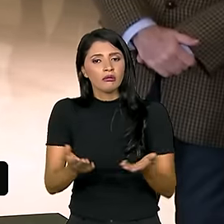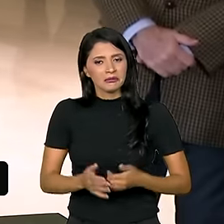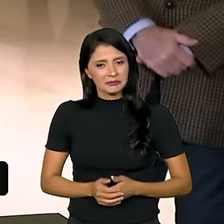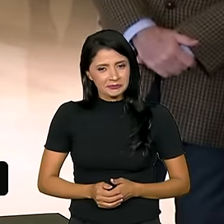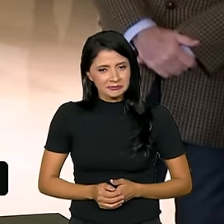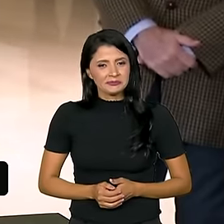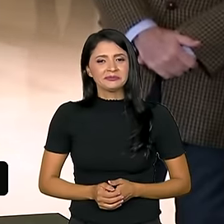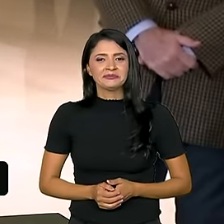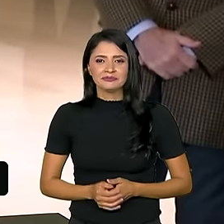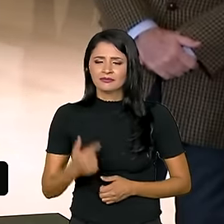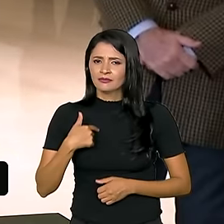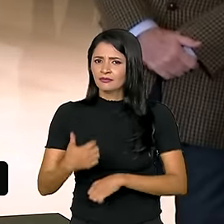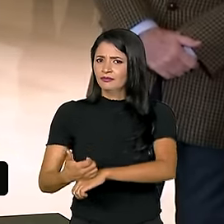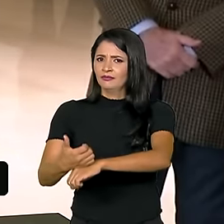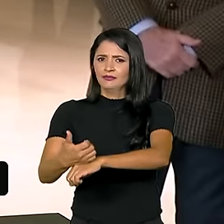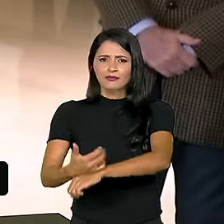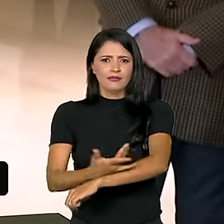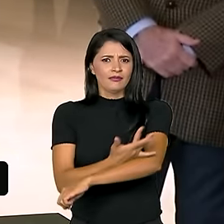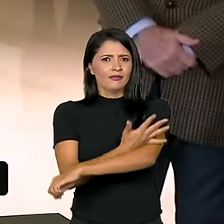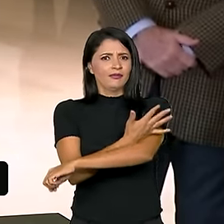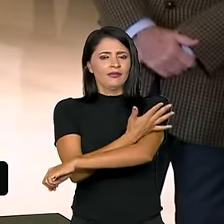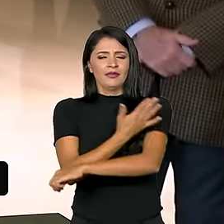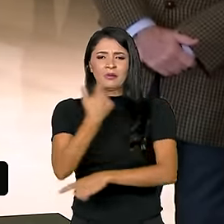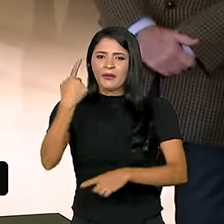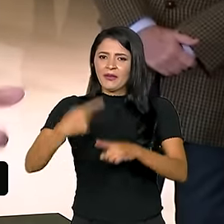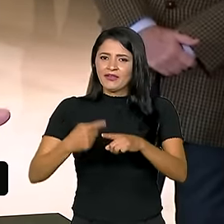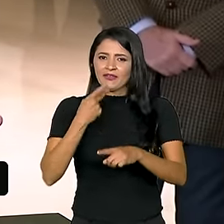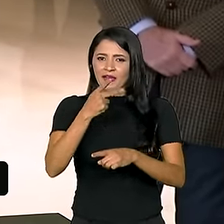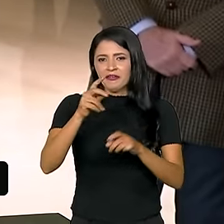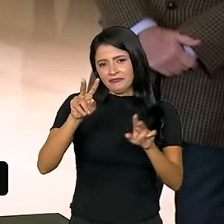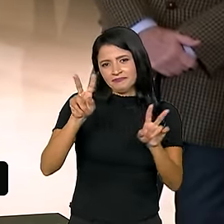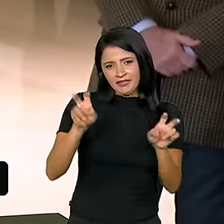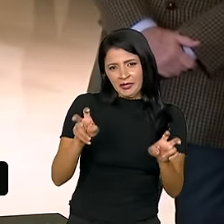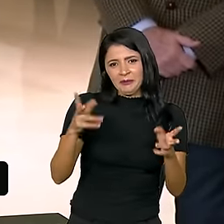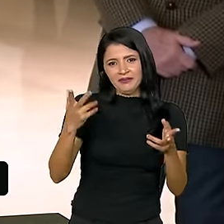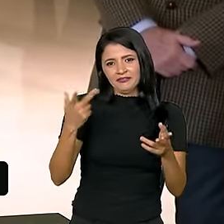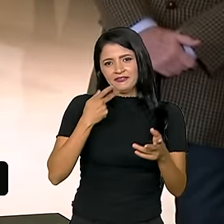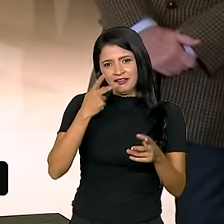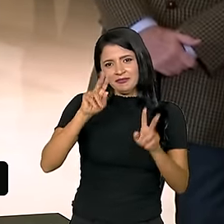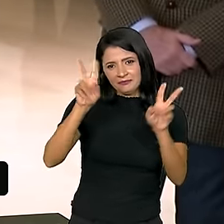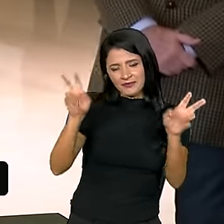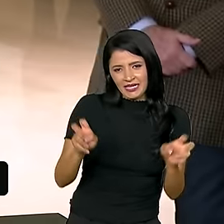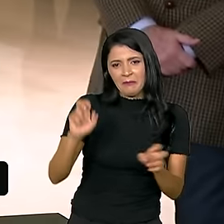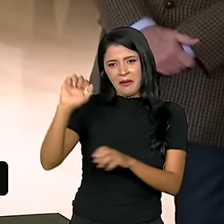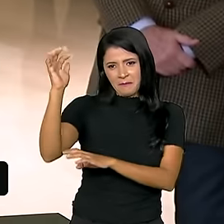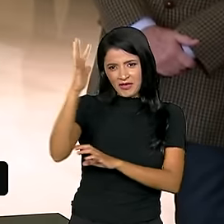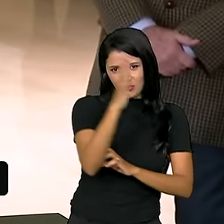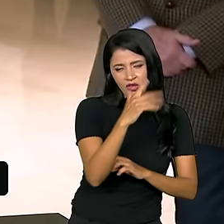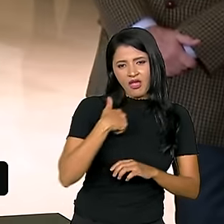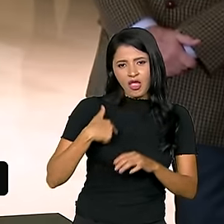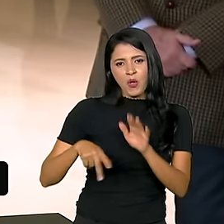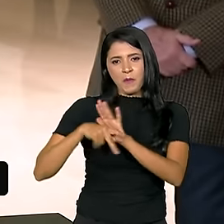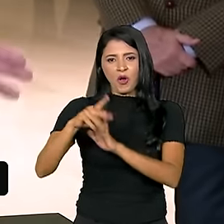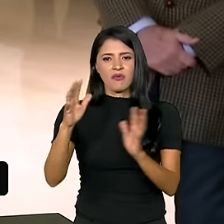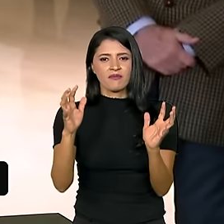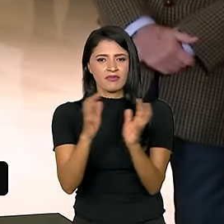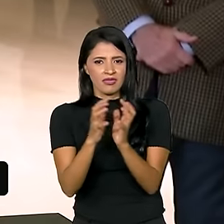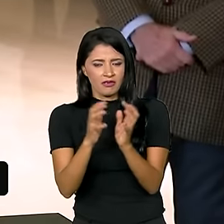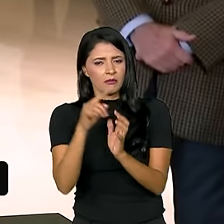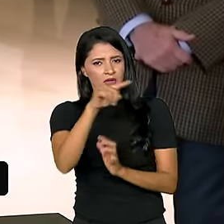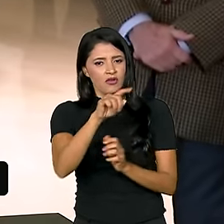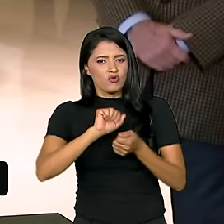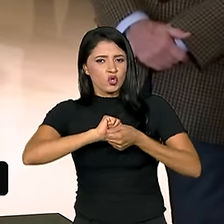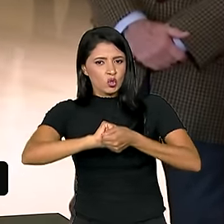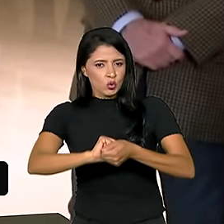Daí porque a minha emoção, até porque eu estava falando da Amazônia, eu sou de Pernambuco, com uma ministra que nasceu na